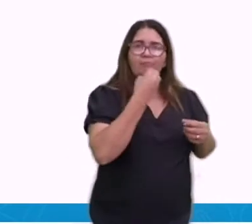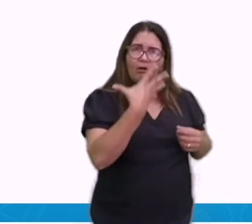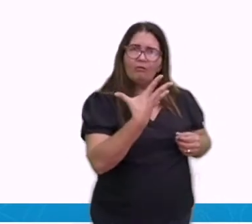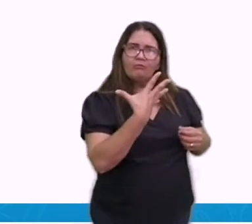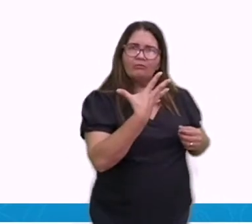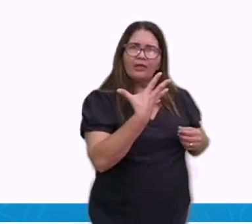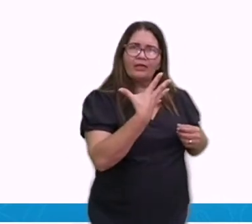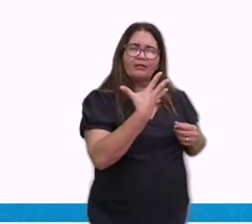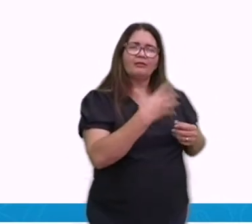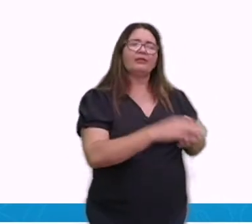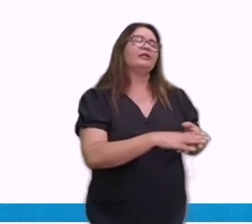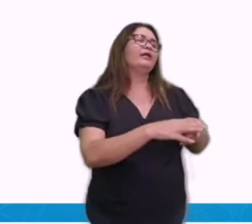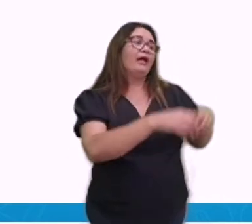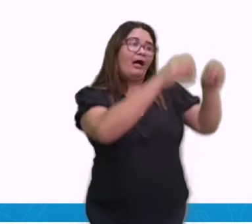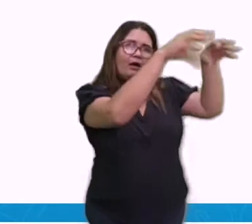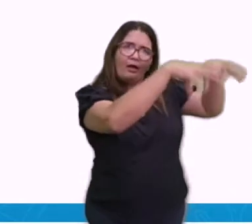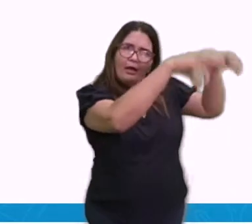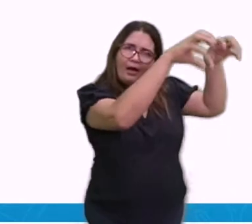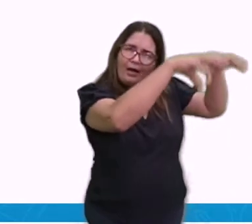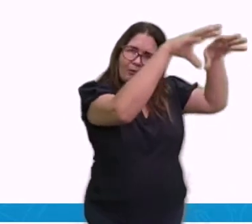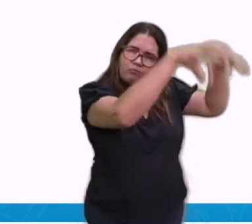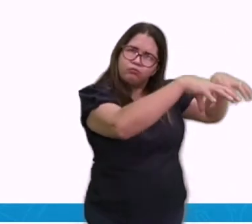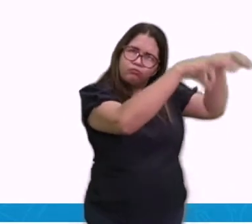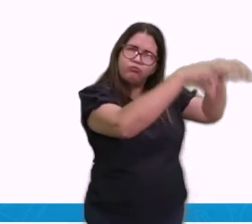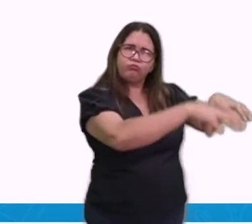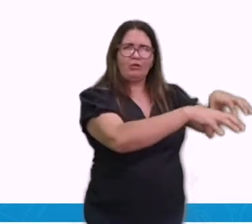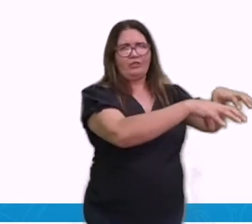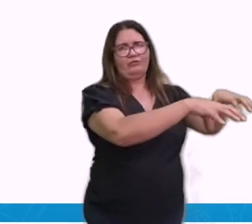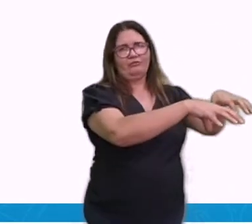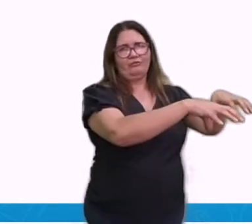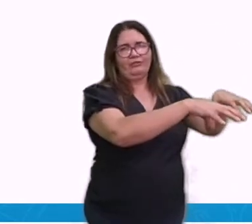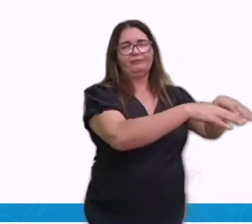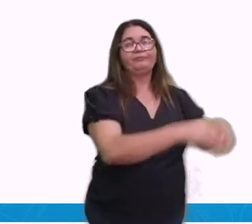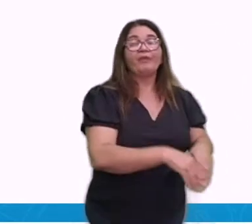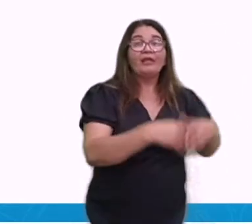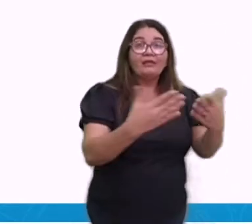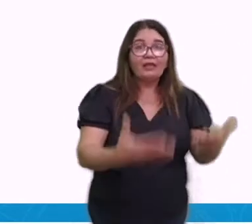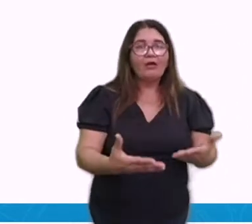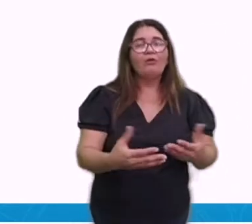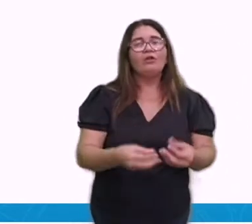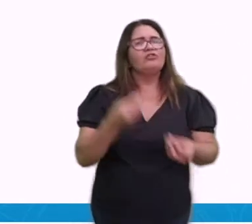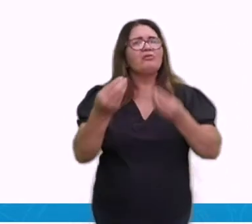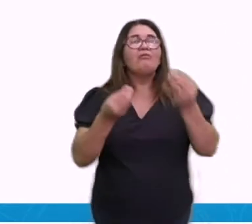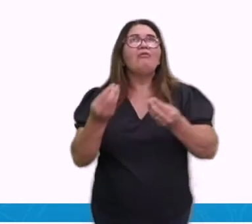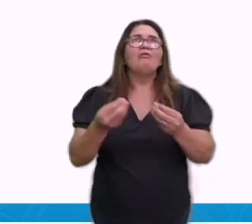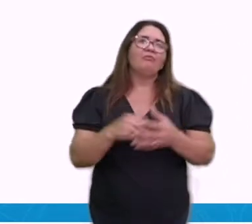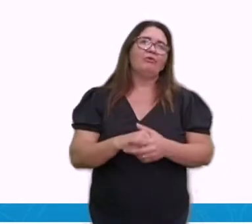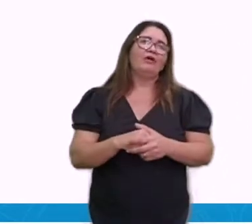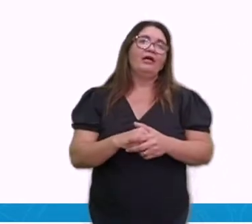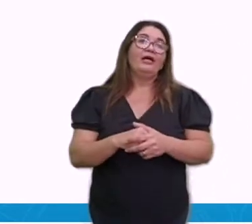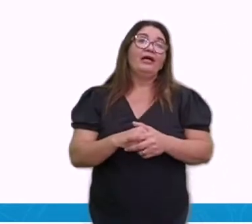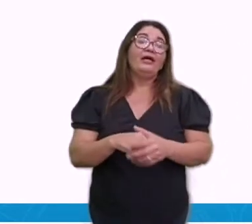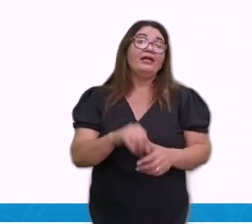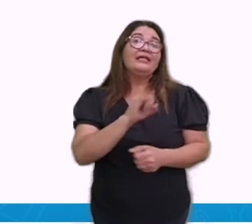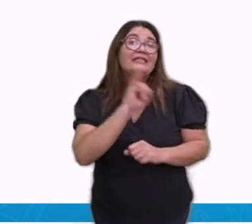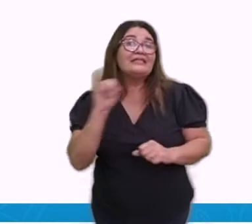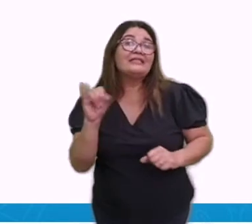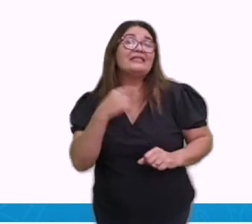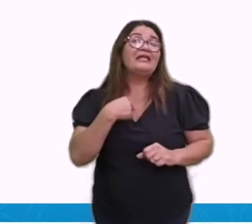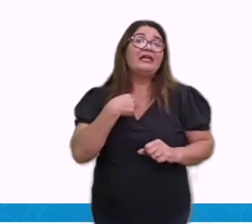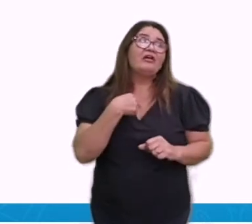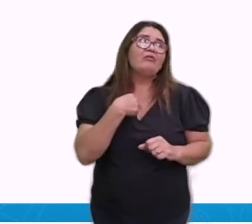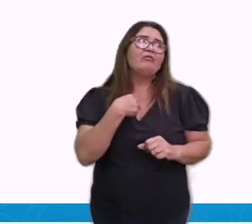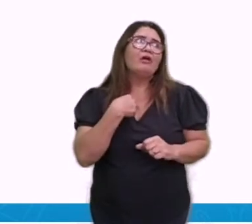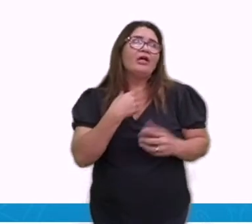muito frio. Então, na época do inverno, eu não posso fazer uma plantação de plantas sensíveis ao